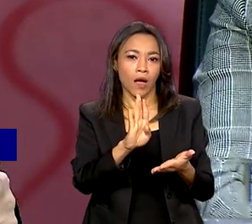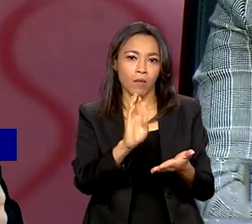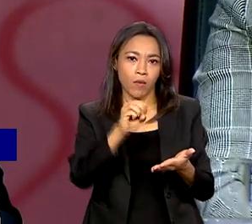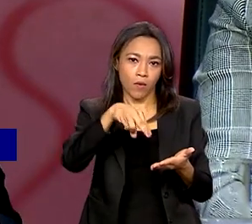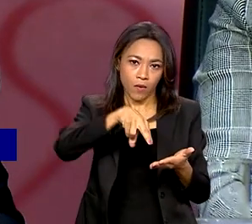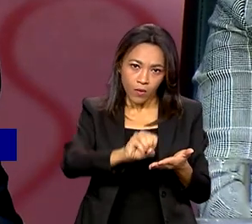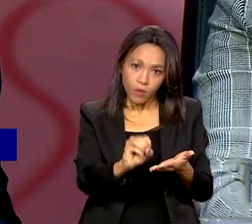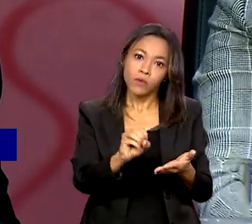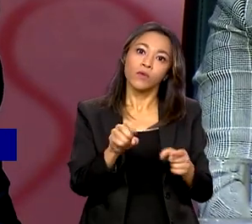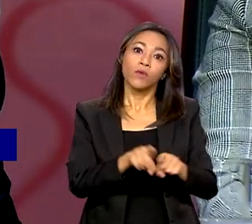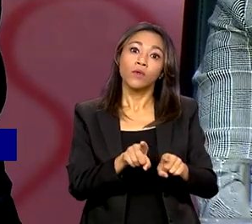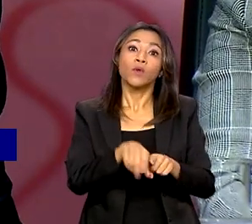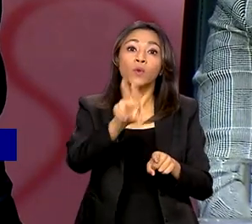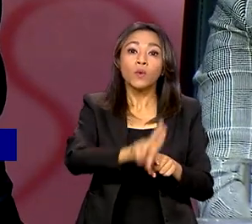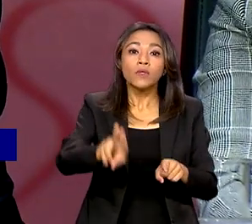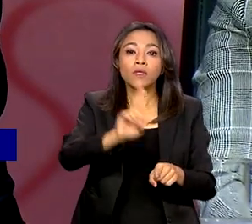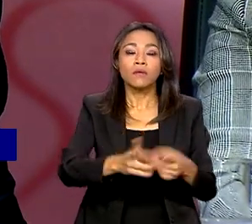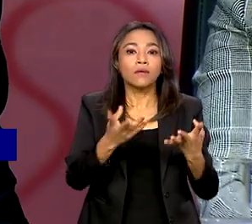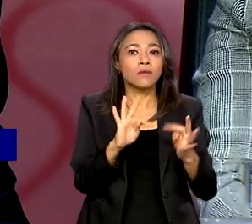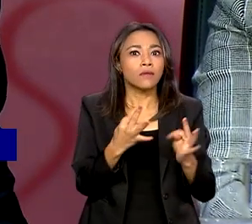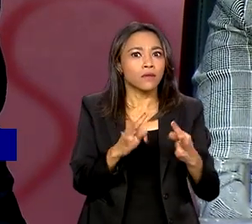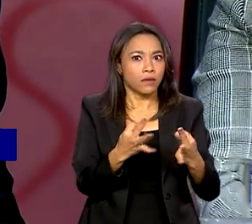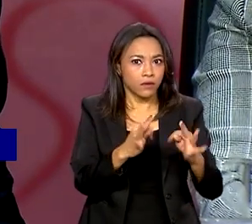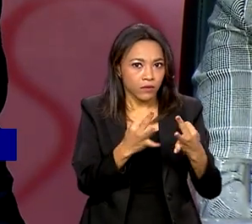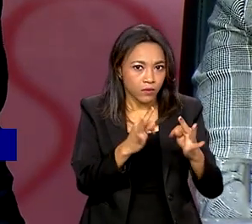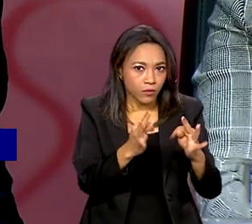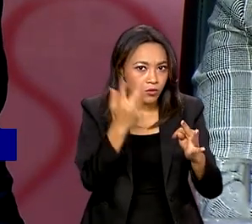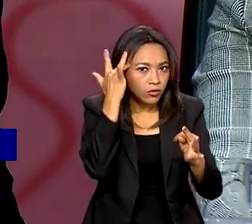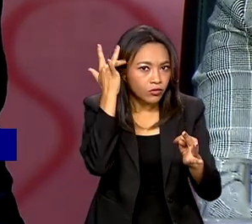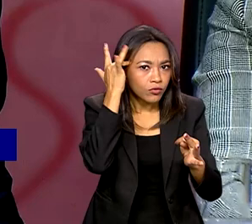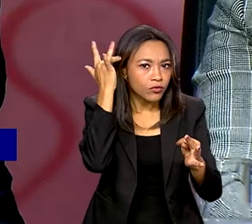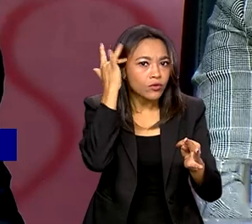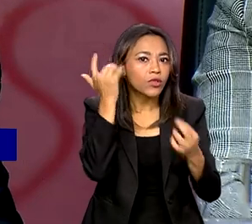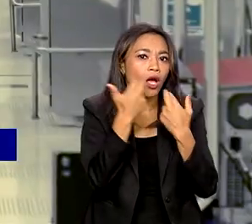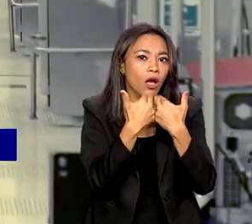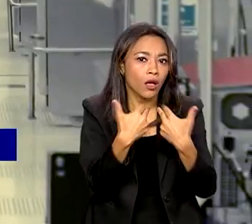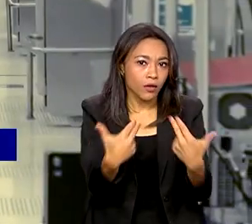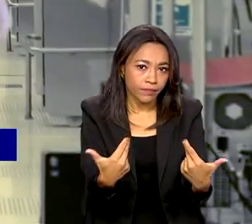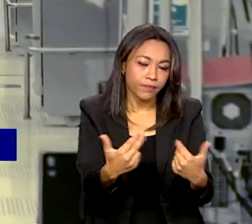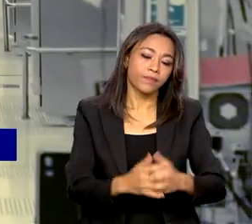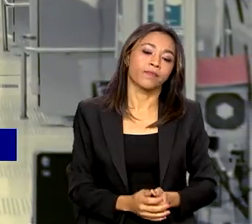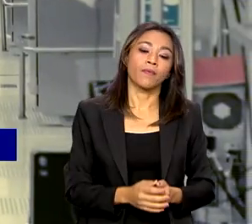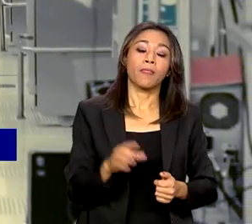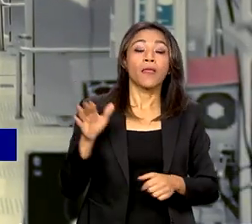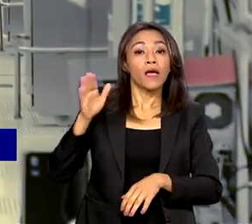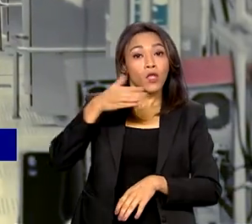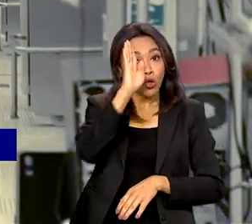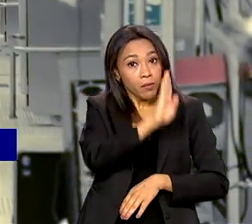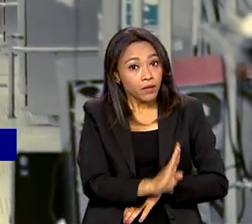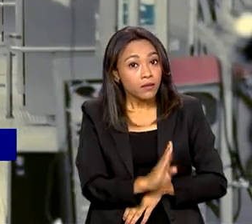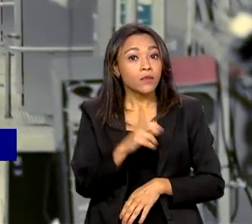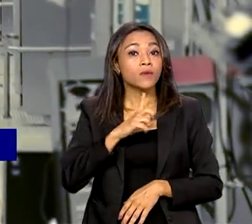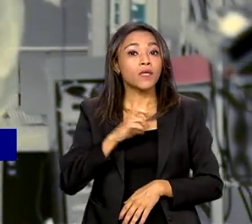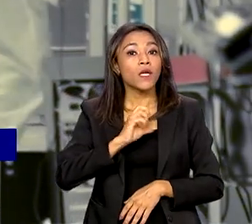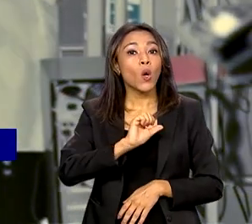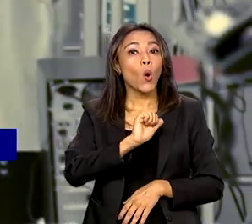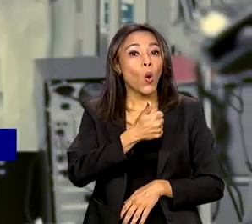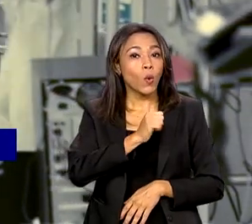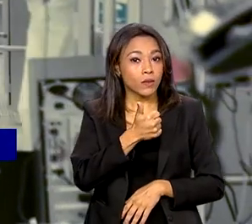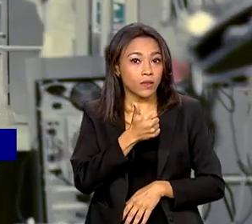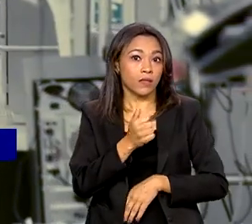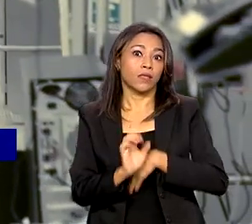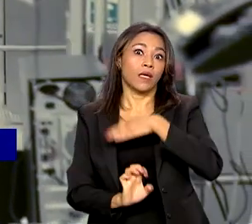com digitalização e inovação. No momento, o Brasil conta com 11 grandes